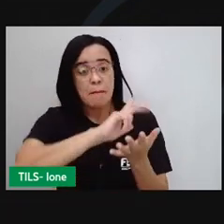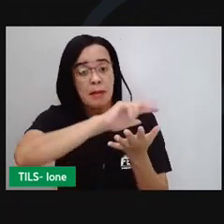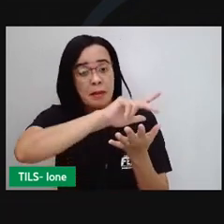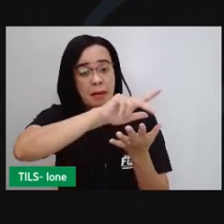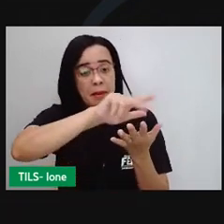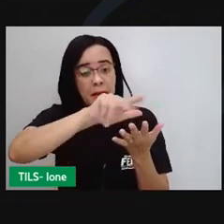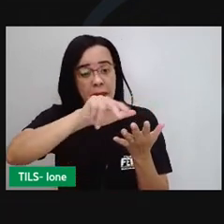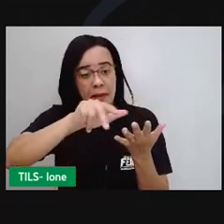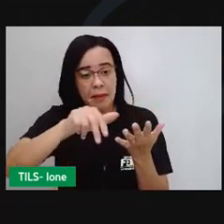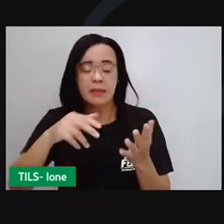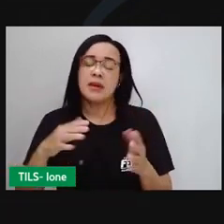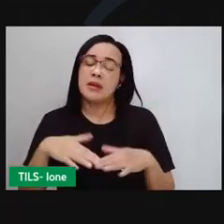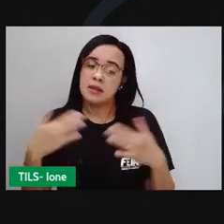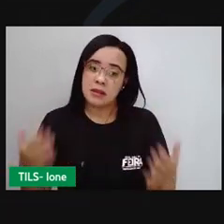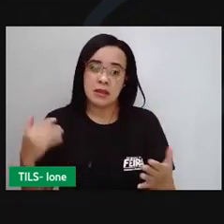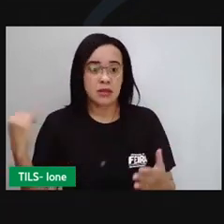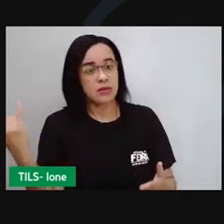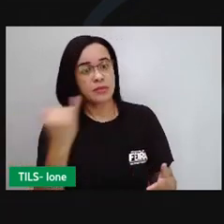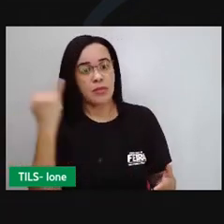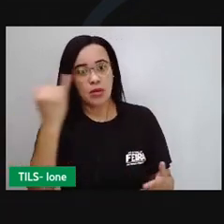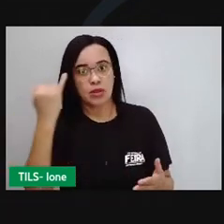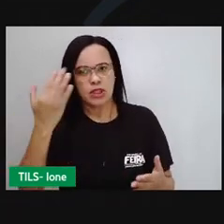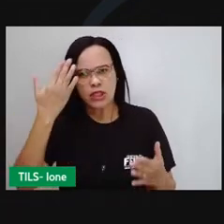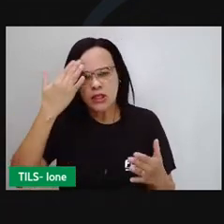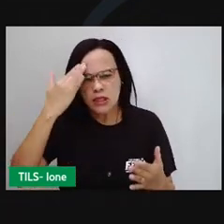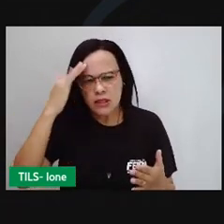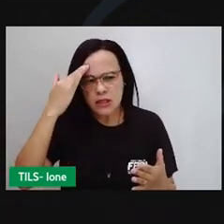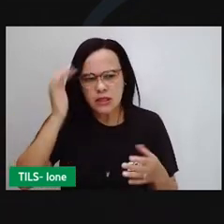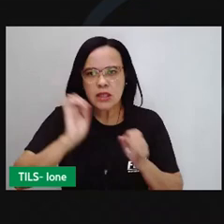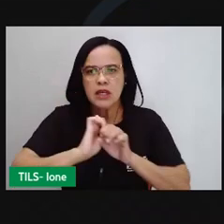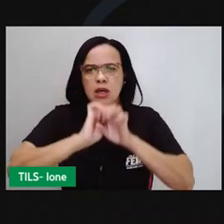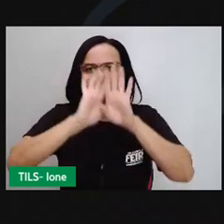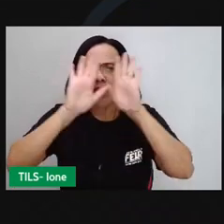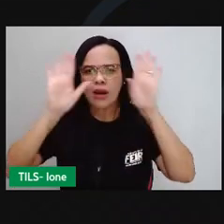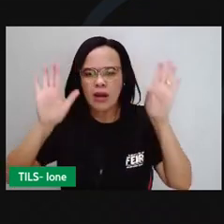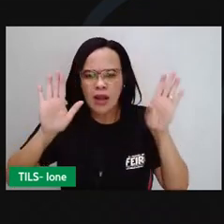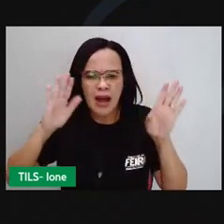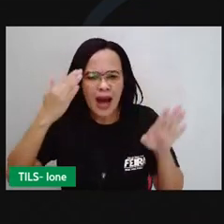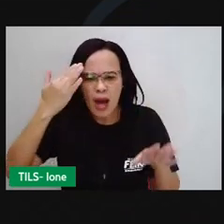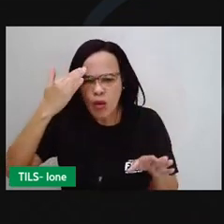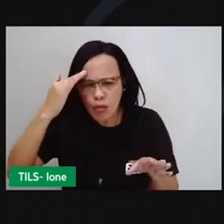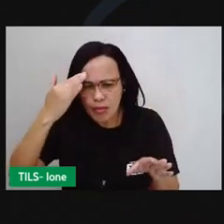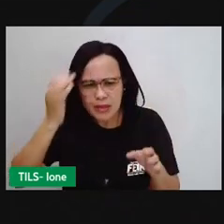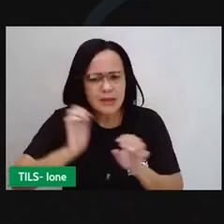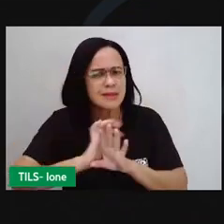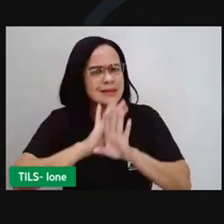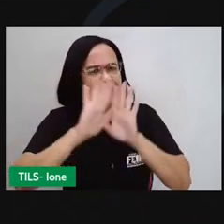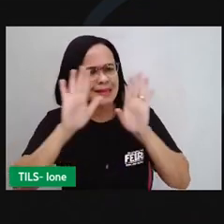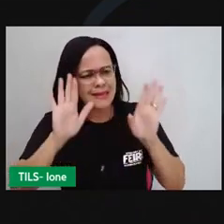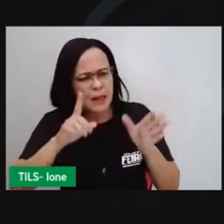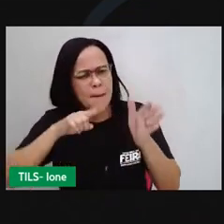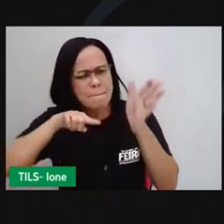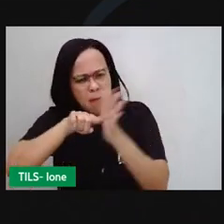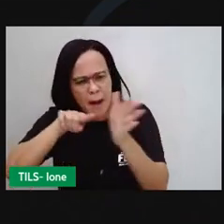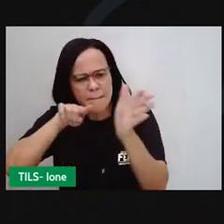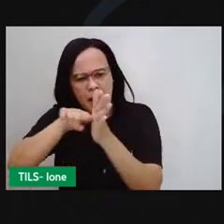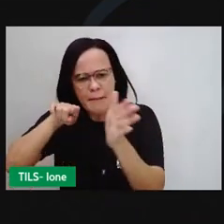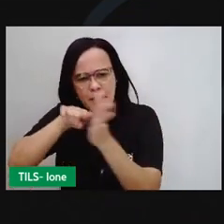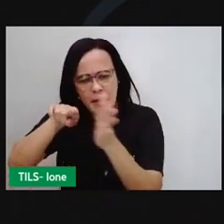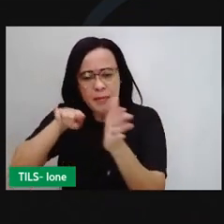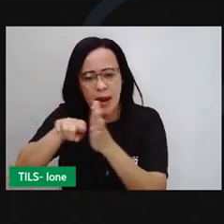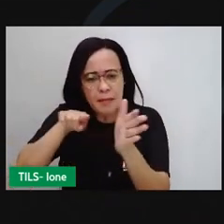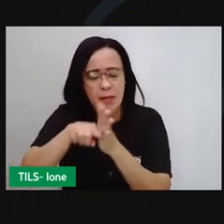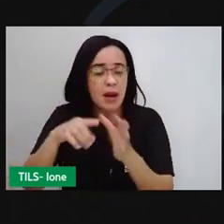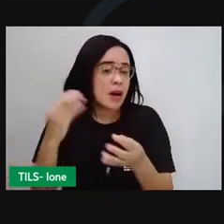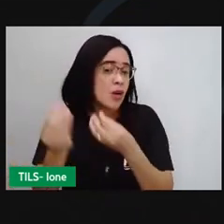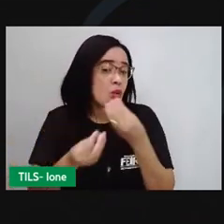compreender através da pergunta realizada no problema se para encontrar a resposta você vai precisar fazer uma